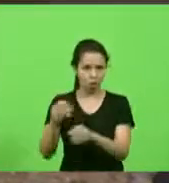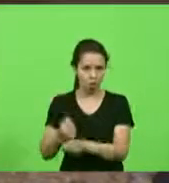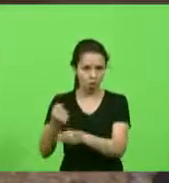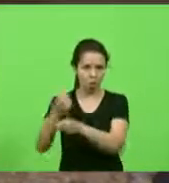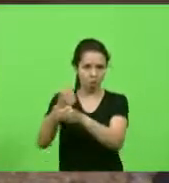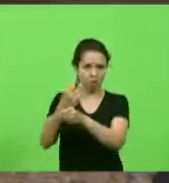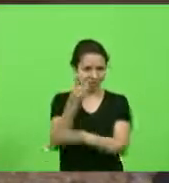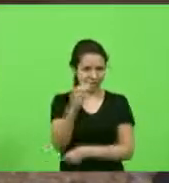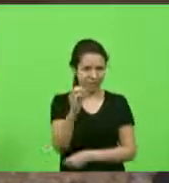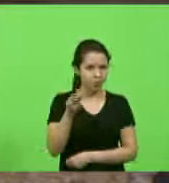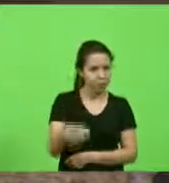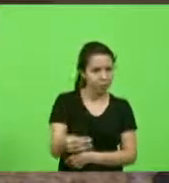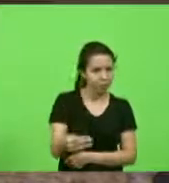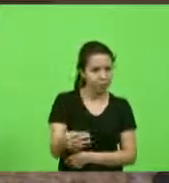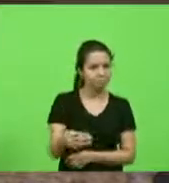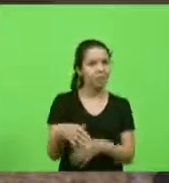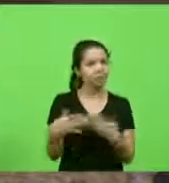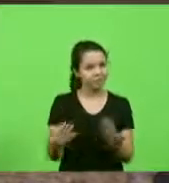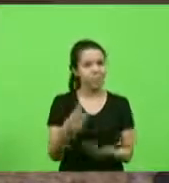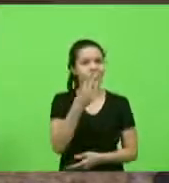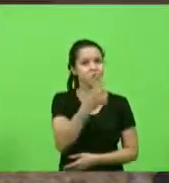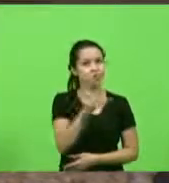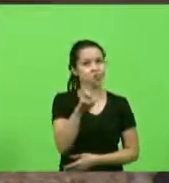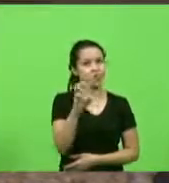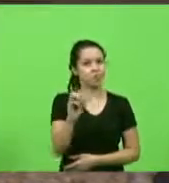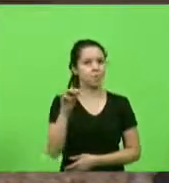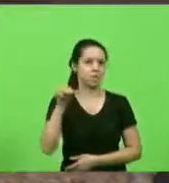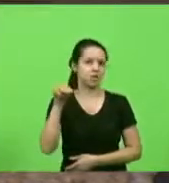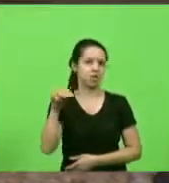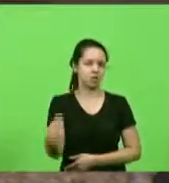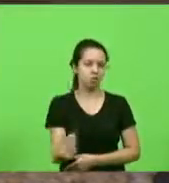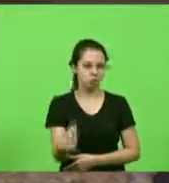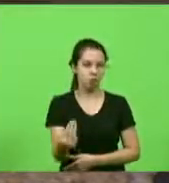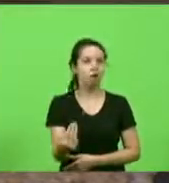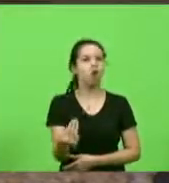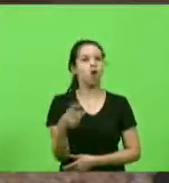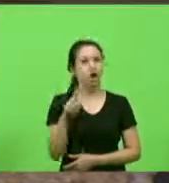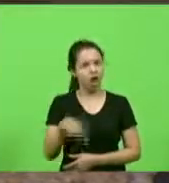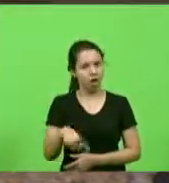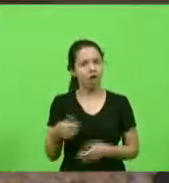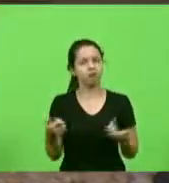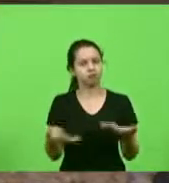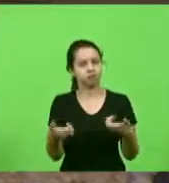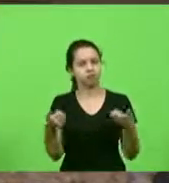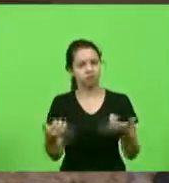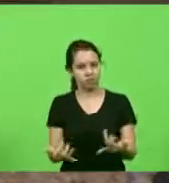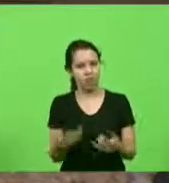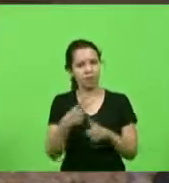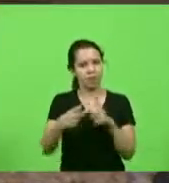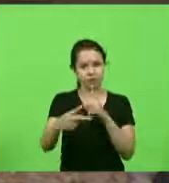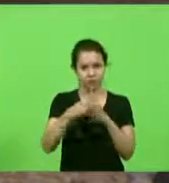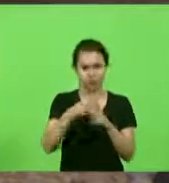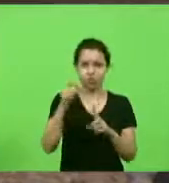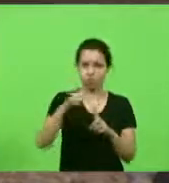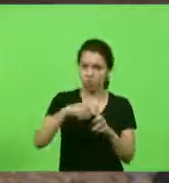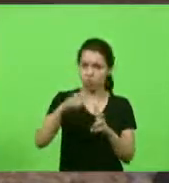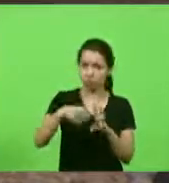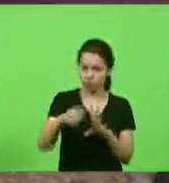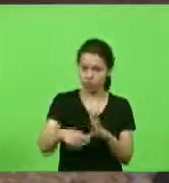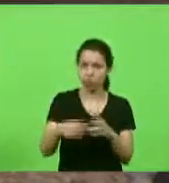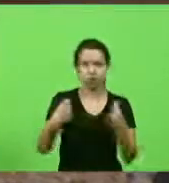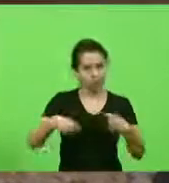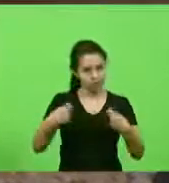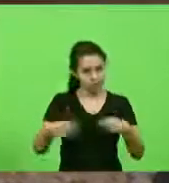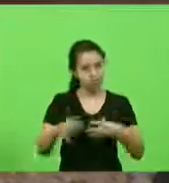nós gastamos 350 milhões em déficit previdenciário por mês vamos ser sensíveis e responsáveis